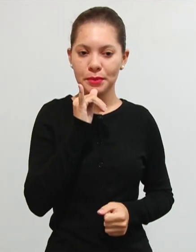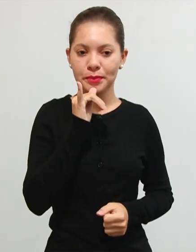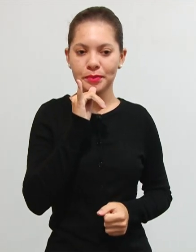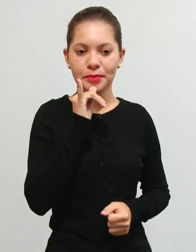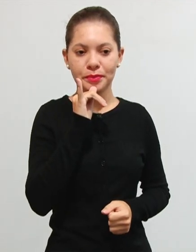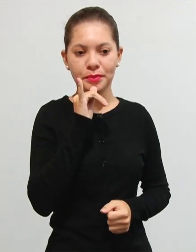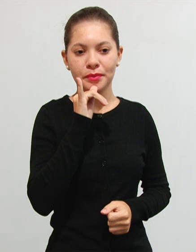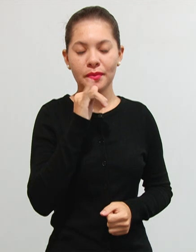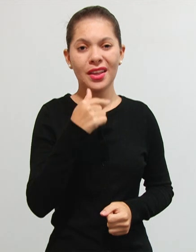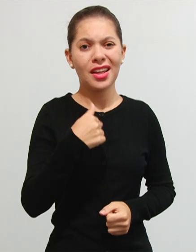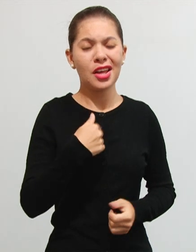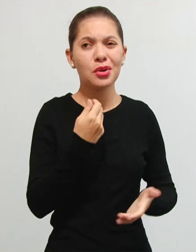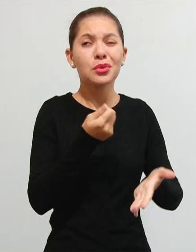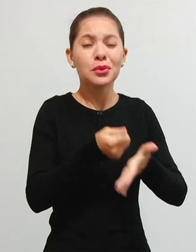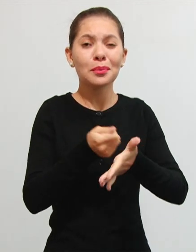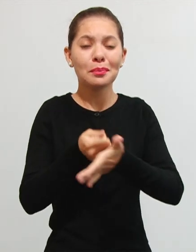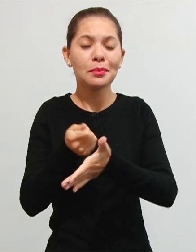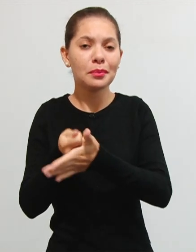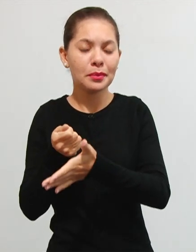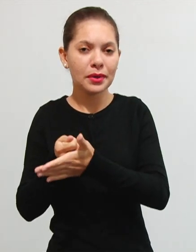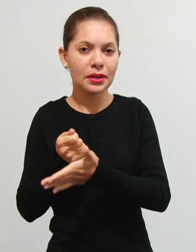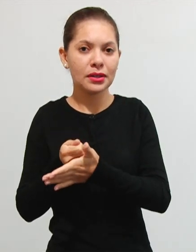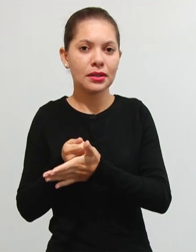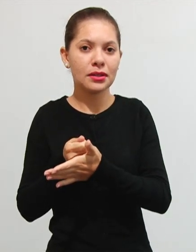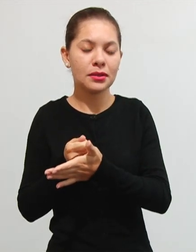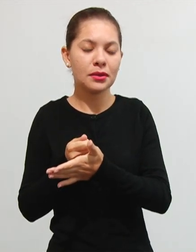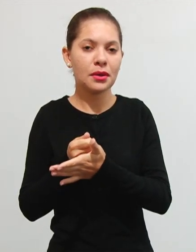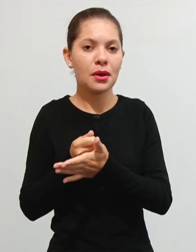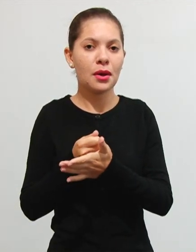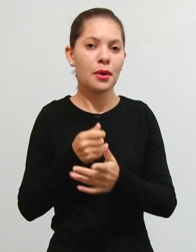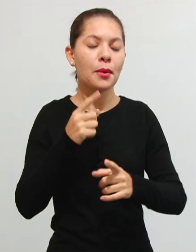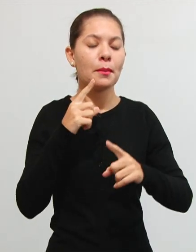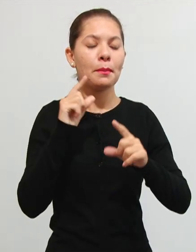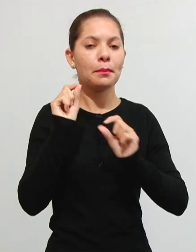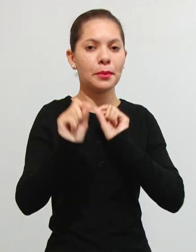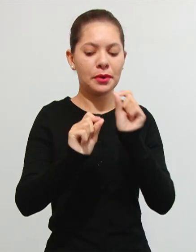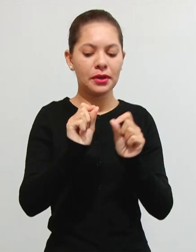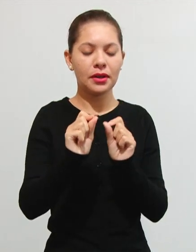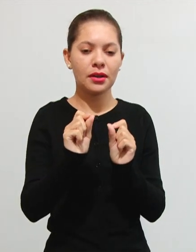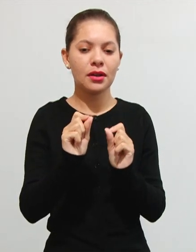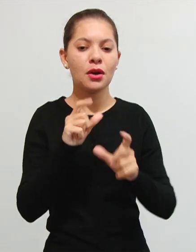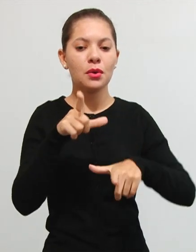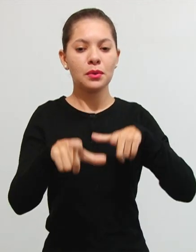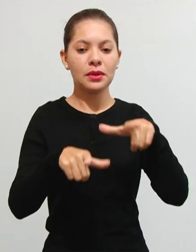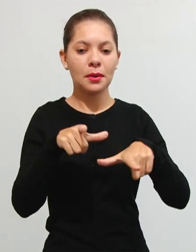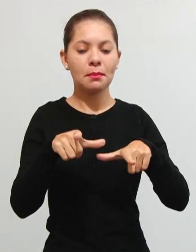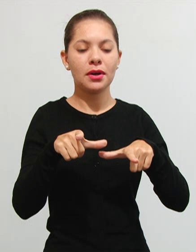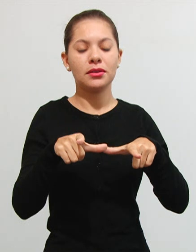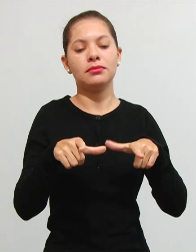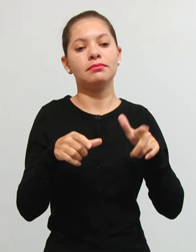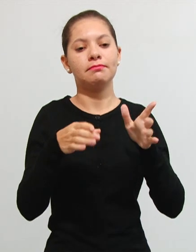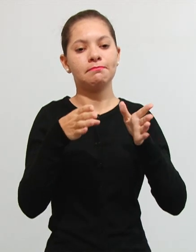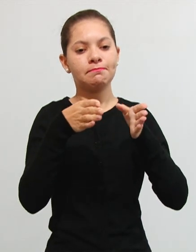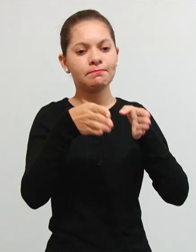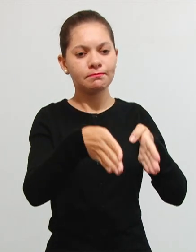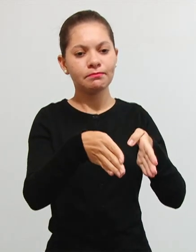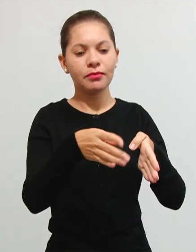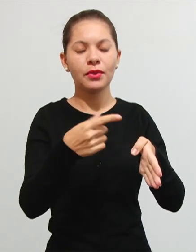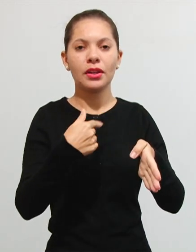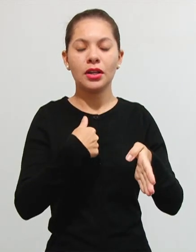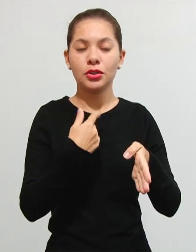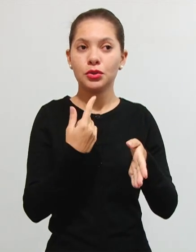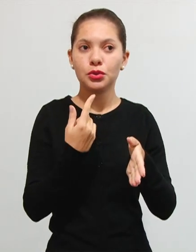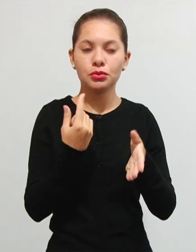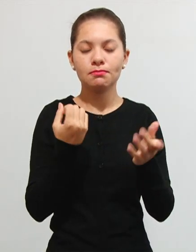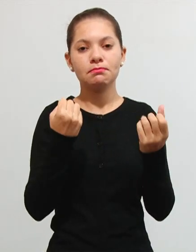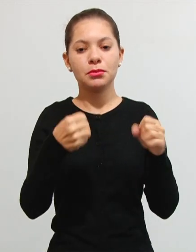Eu estou pagando aquela taxa para ter um serviço específico onde o poder